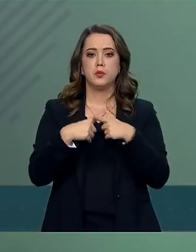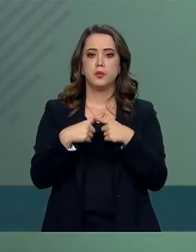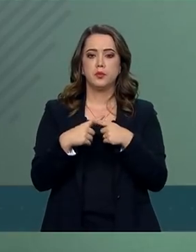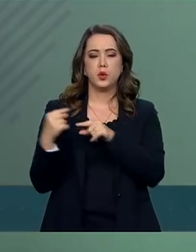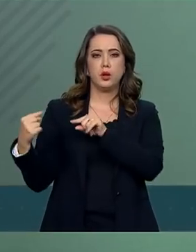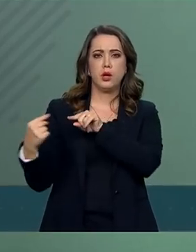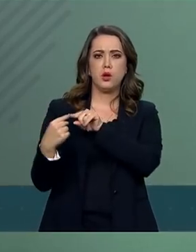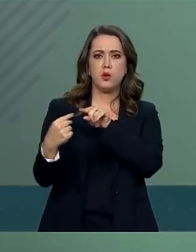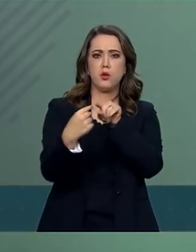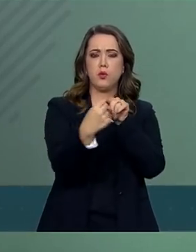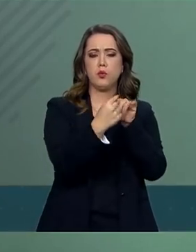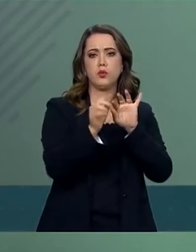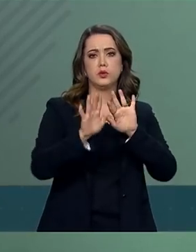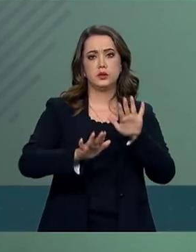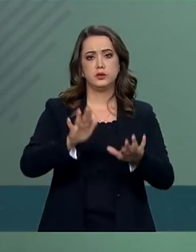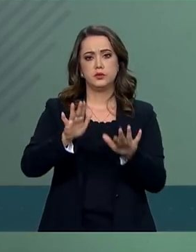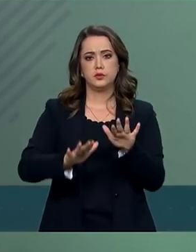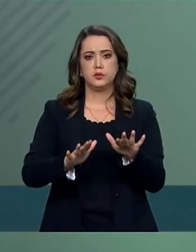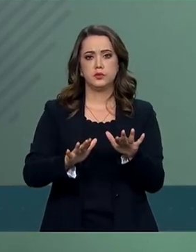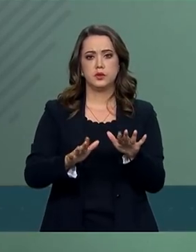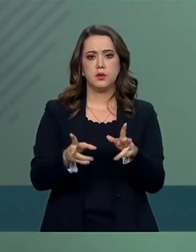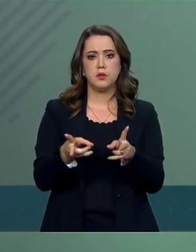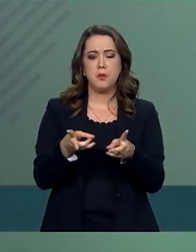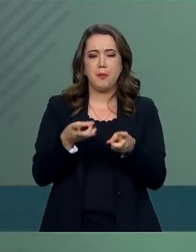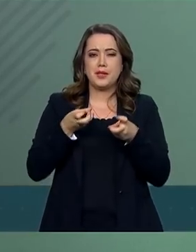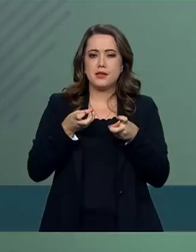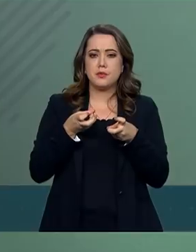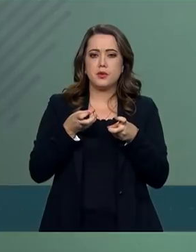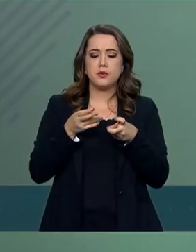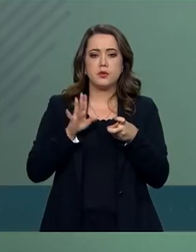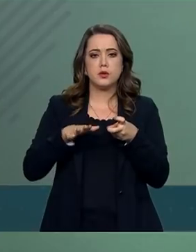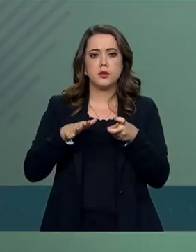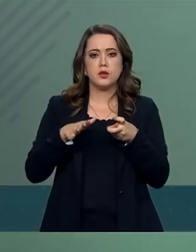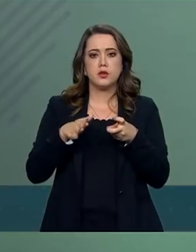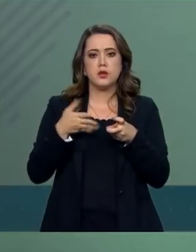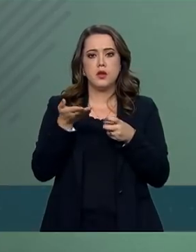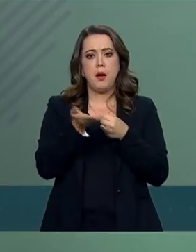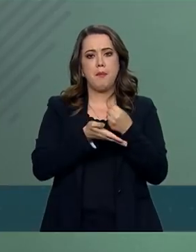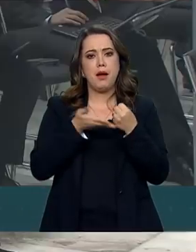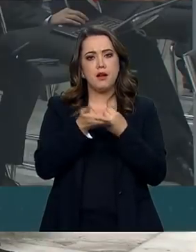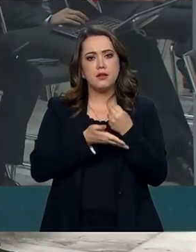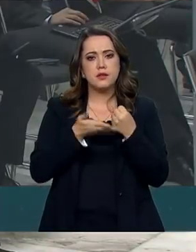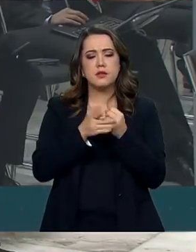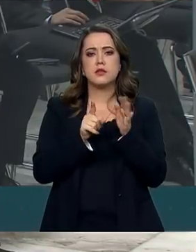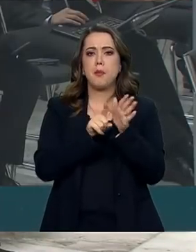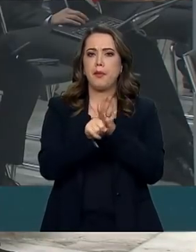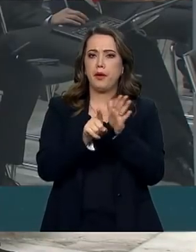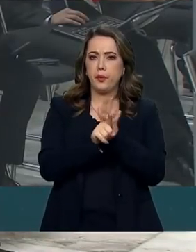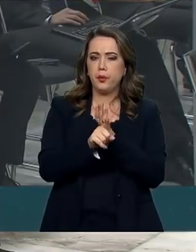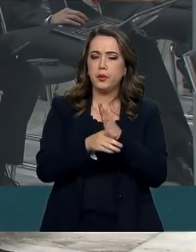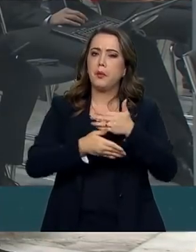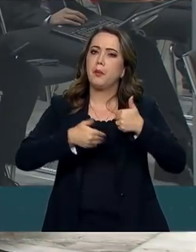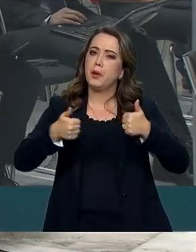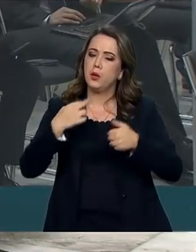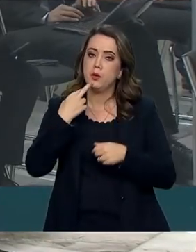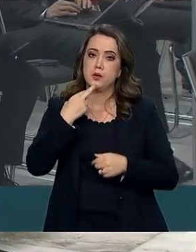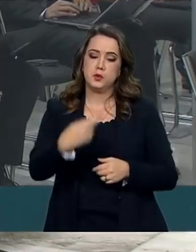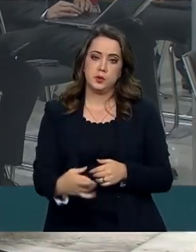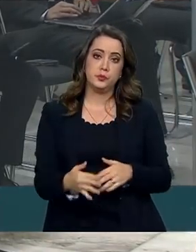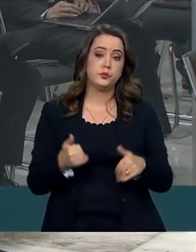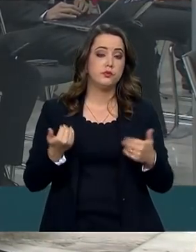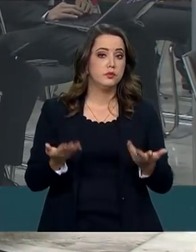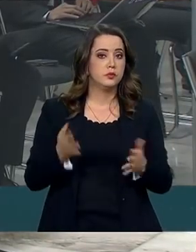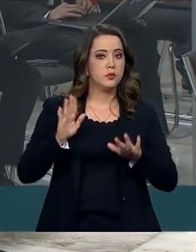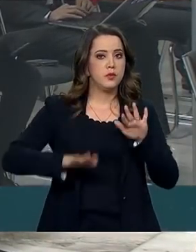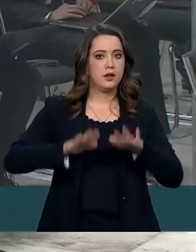contato com alguns, eu percebi a necessidade da estruturação da pergunta para uma melhor resposta. De forma que,